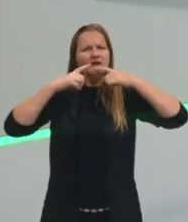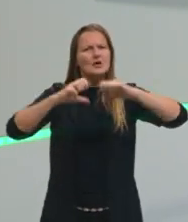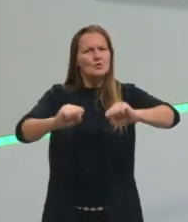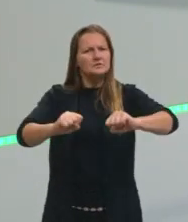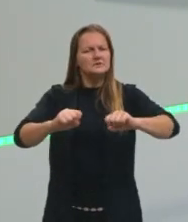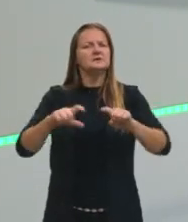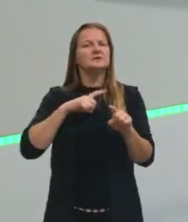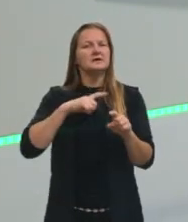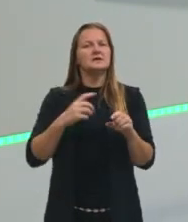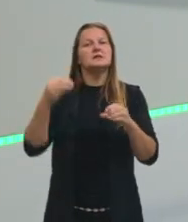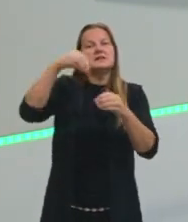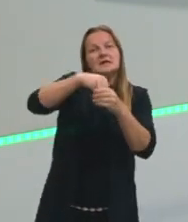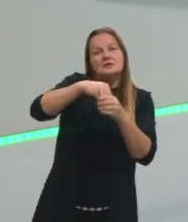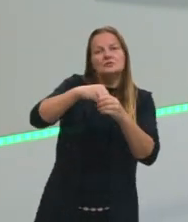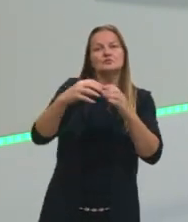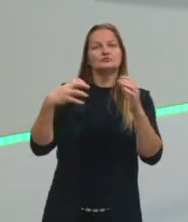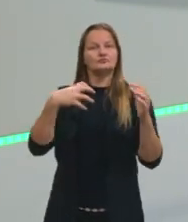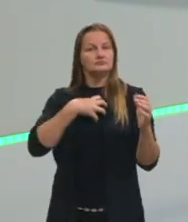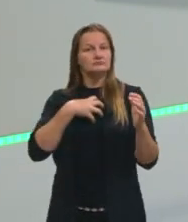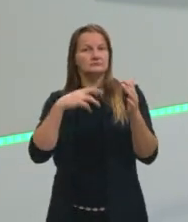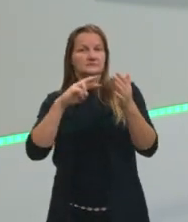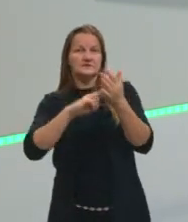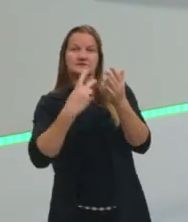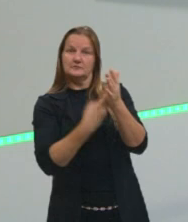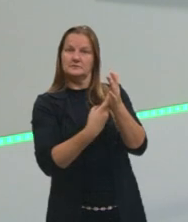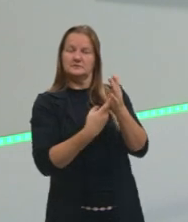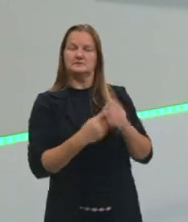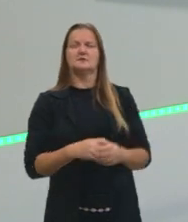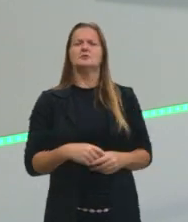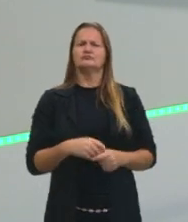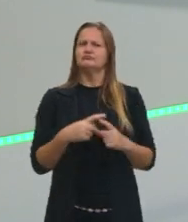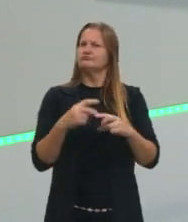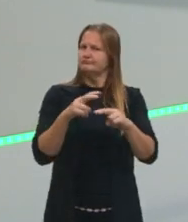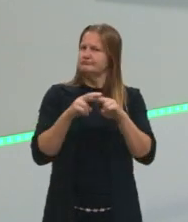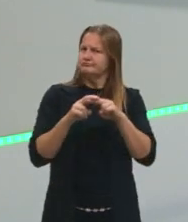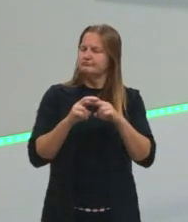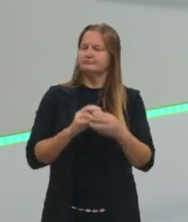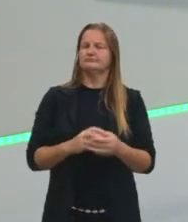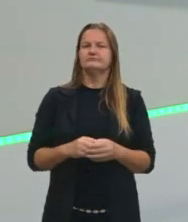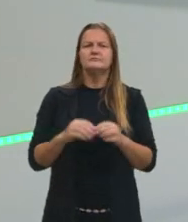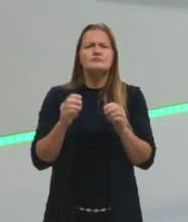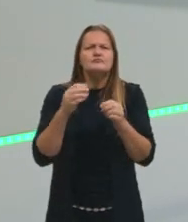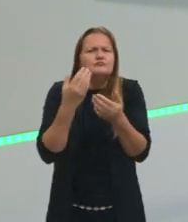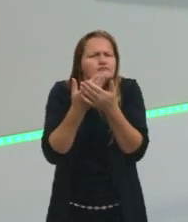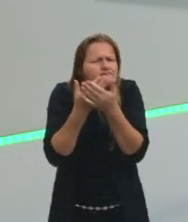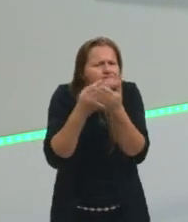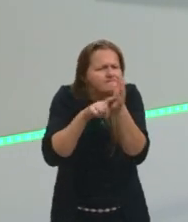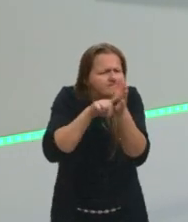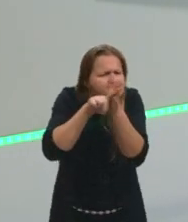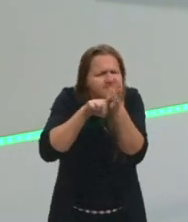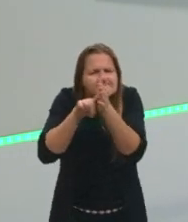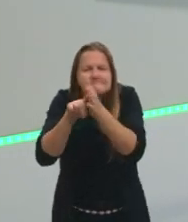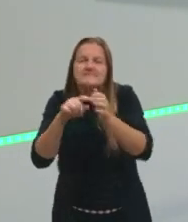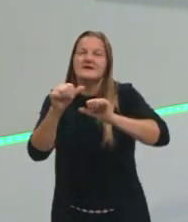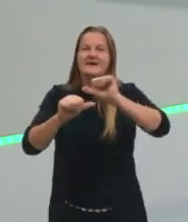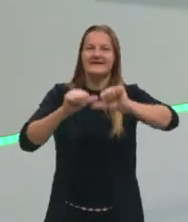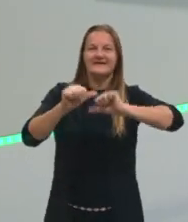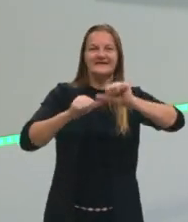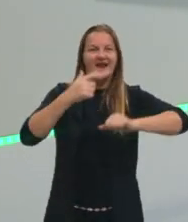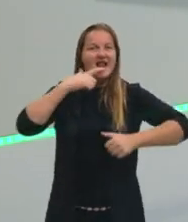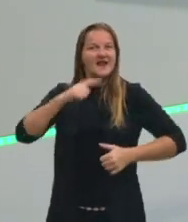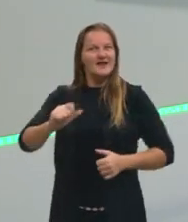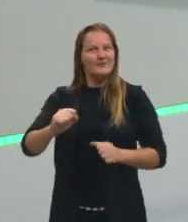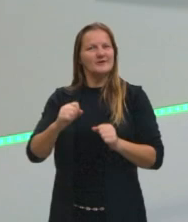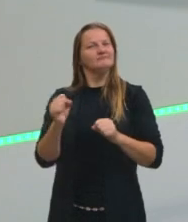dentro da área da semântica e ela vai ser um campo que vai estudar exatamente essas metamorfoses que a nossa língua vai